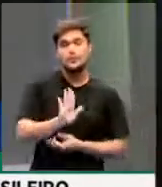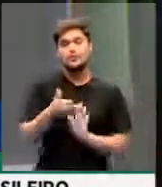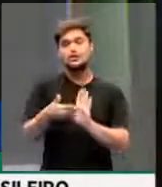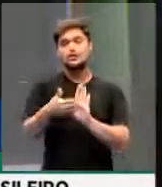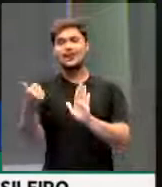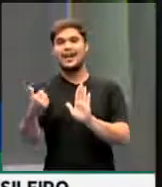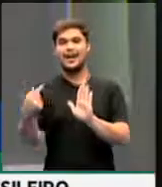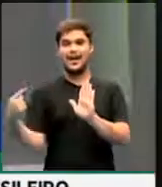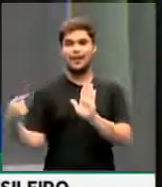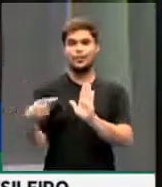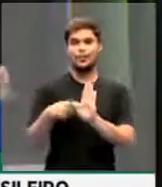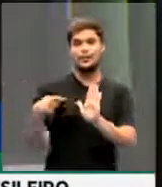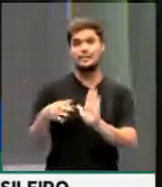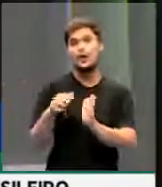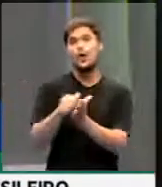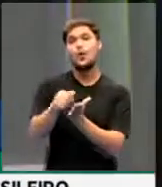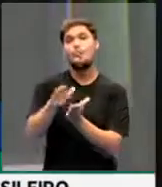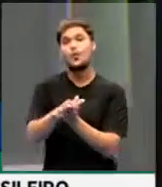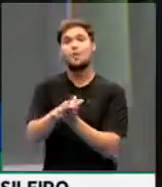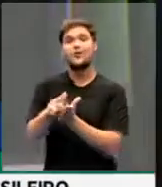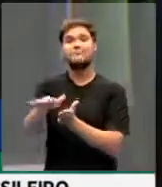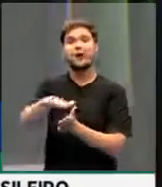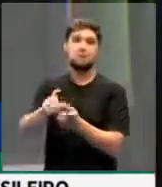pontuação multas administrativas.